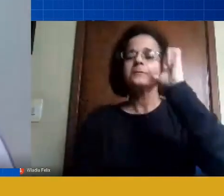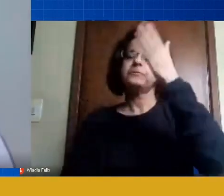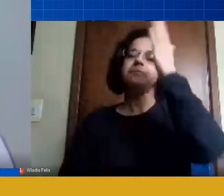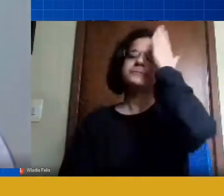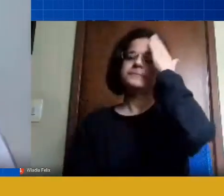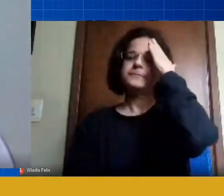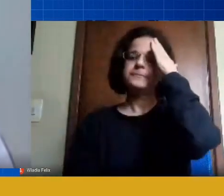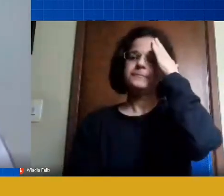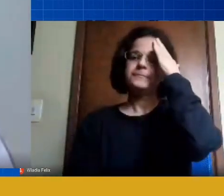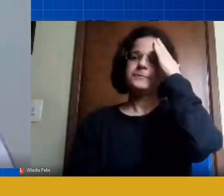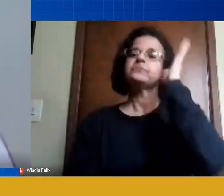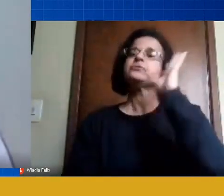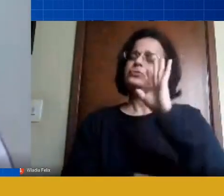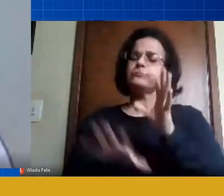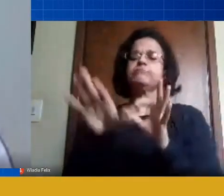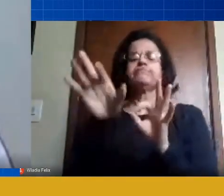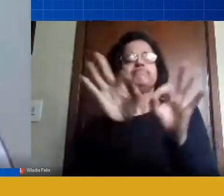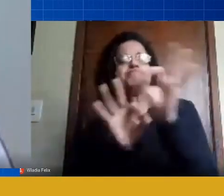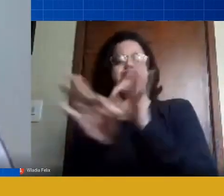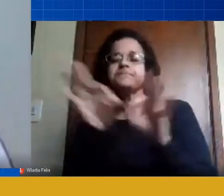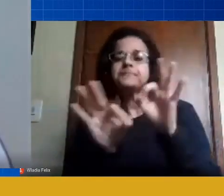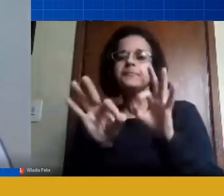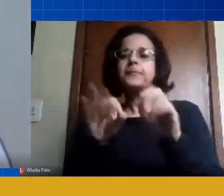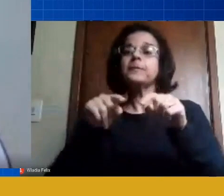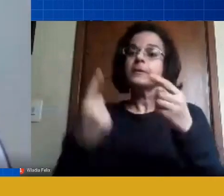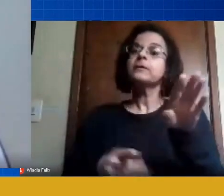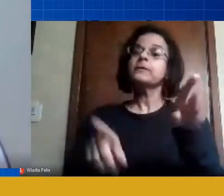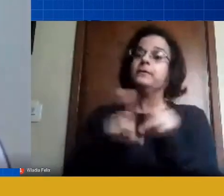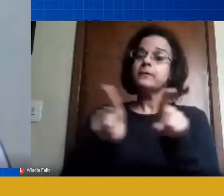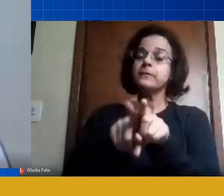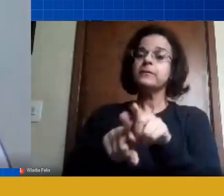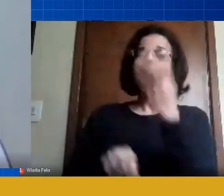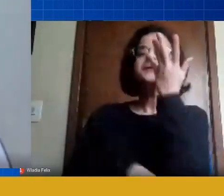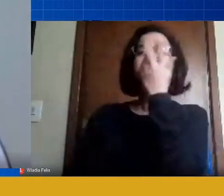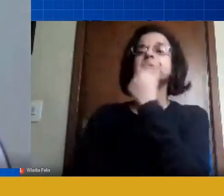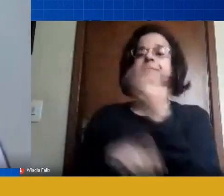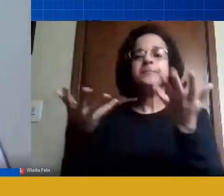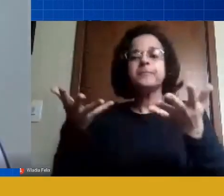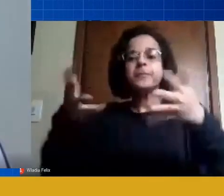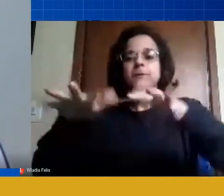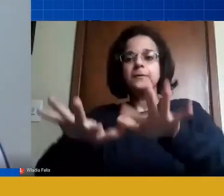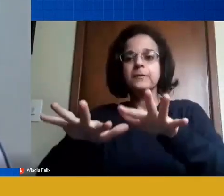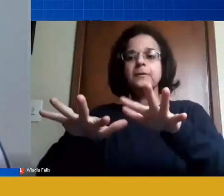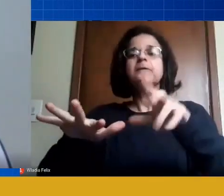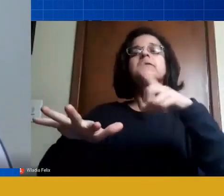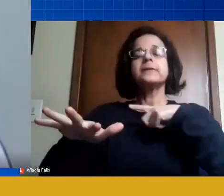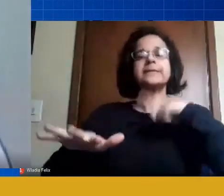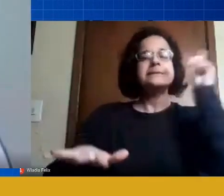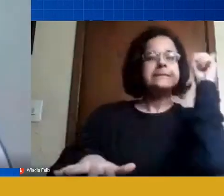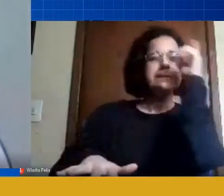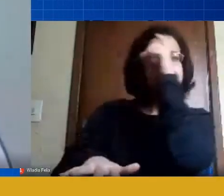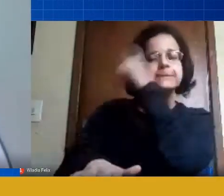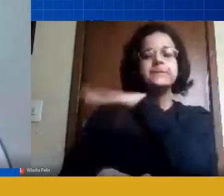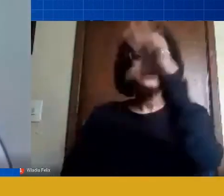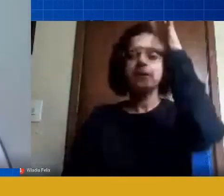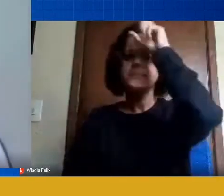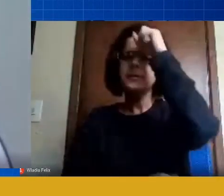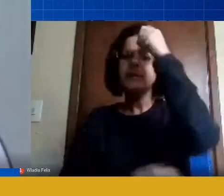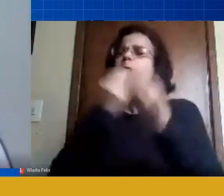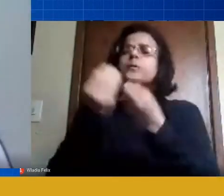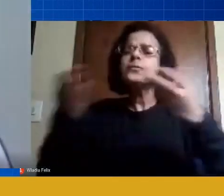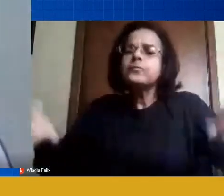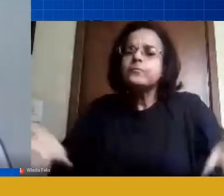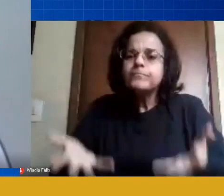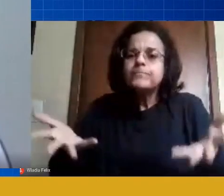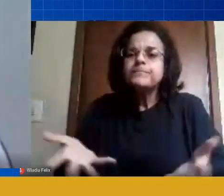se organizam mas também a criança da inclusão a criança que tem dificuldade de aprendizagem como que a gente pode estimular